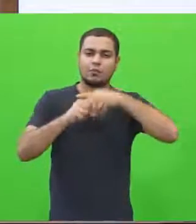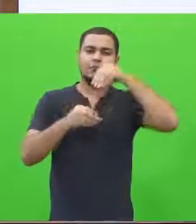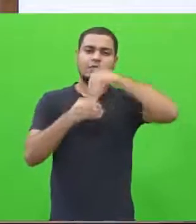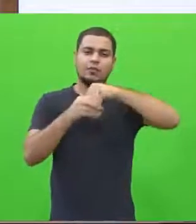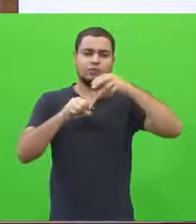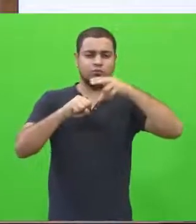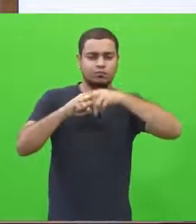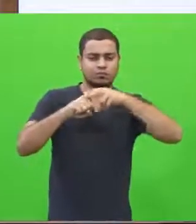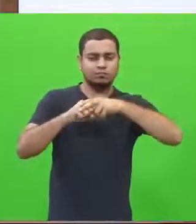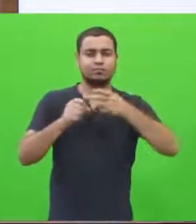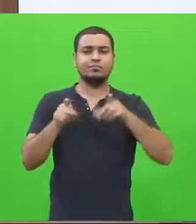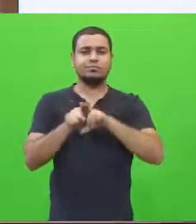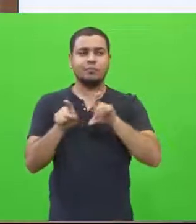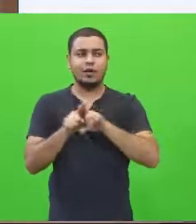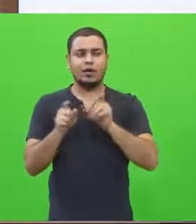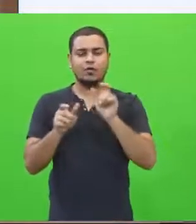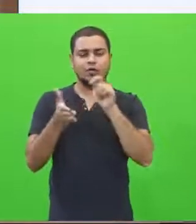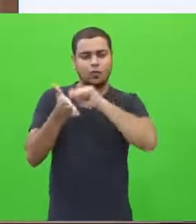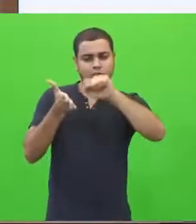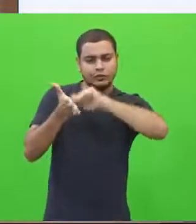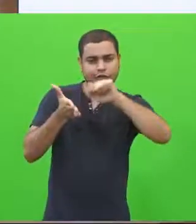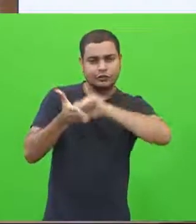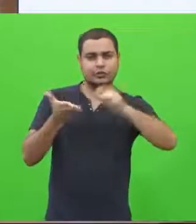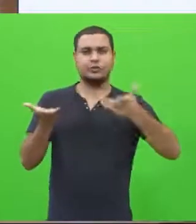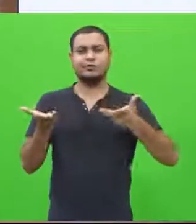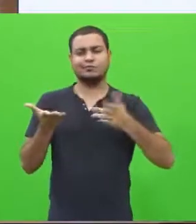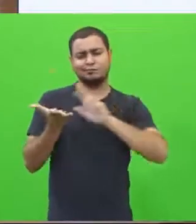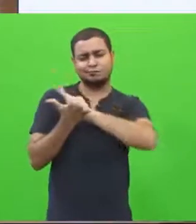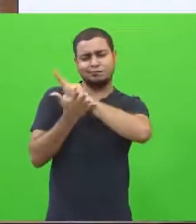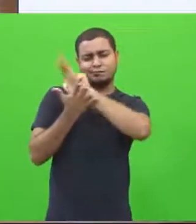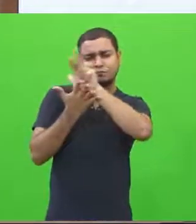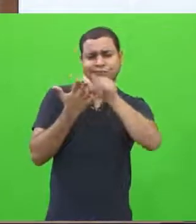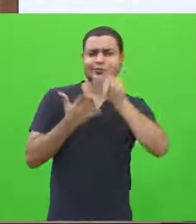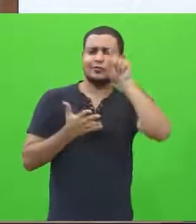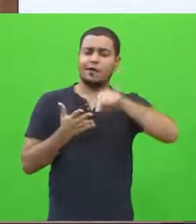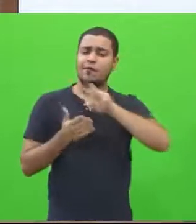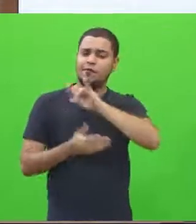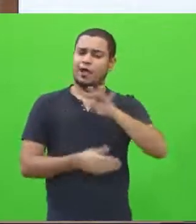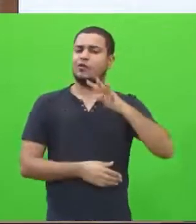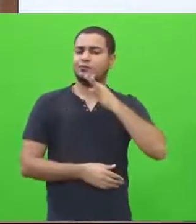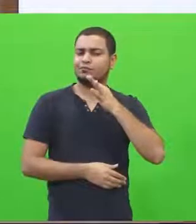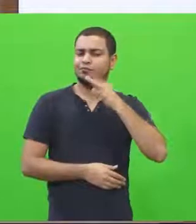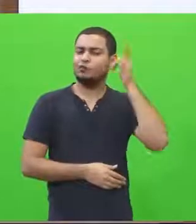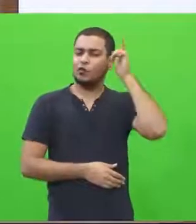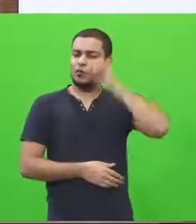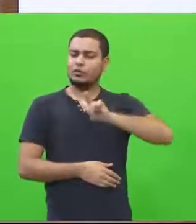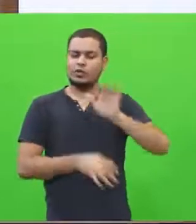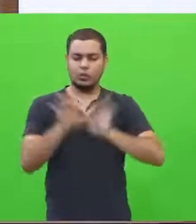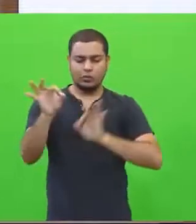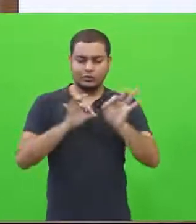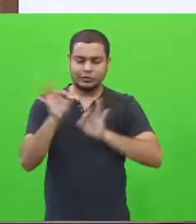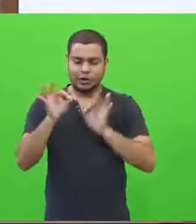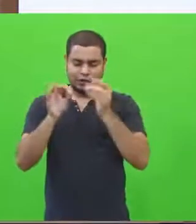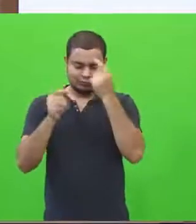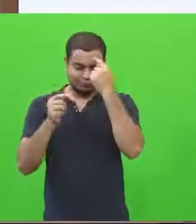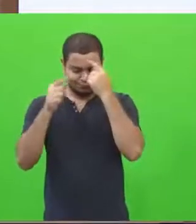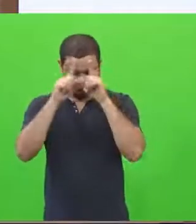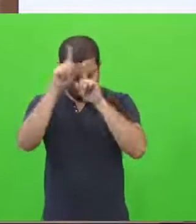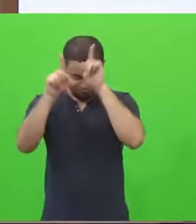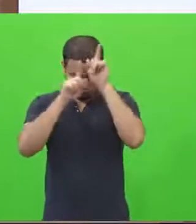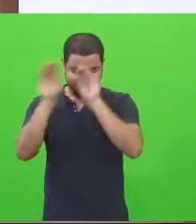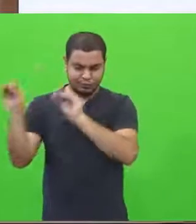sobre regência, a própria ortografia, enfim, você vai conseguir organizar as ideias com uma